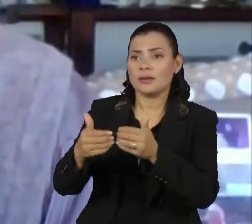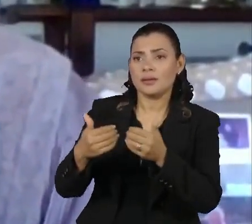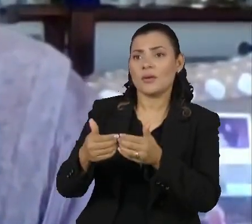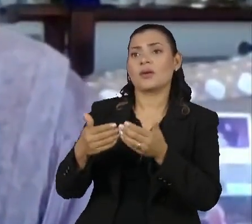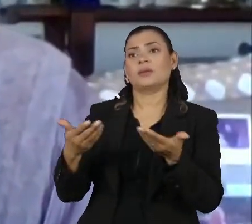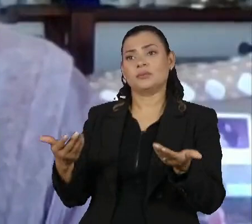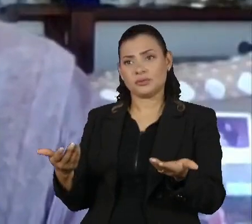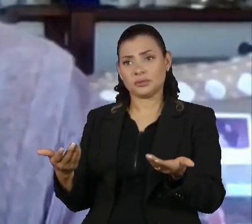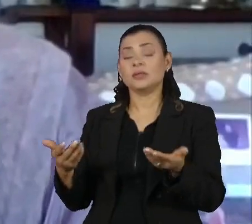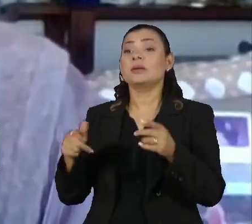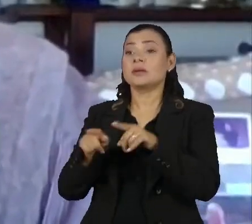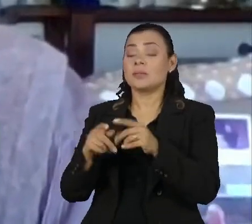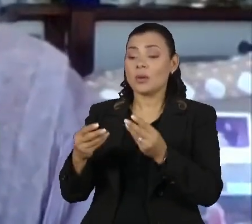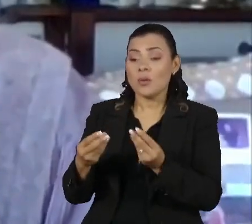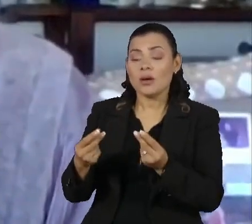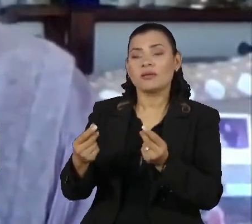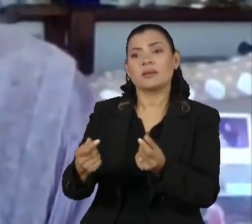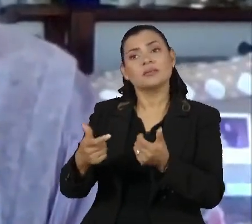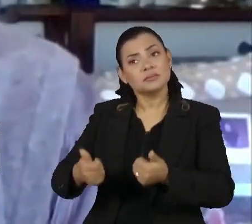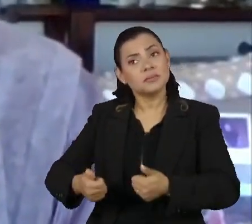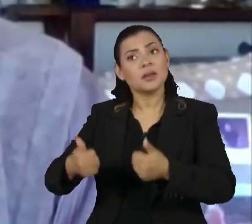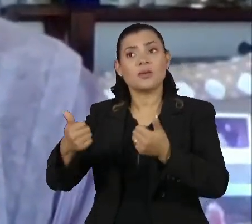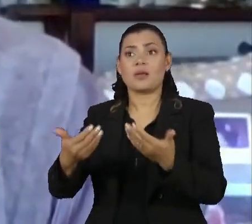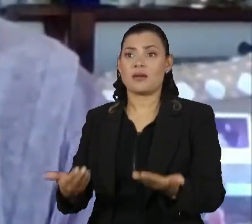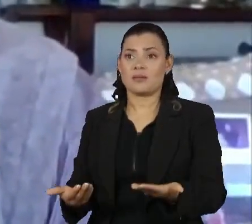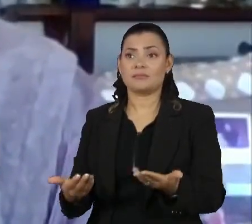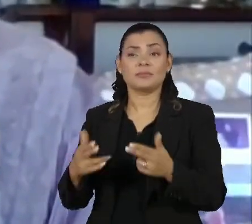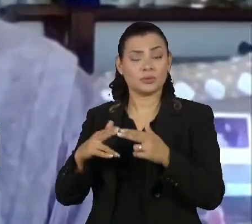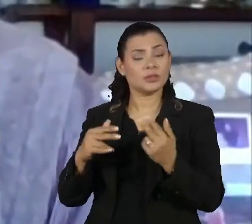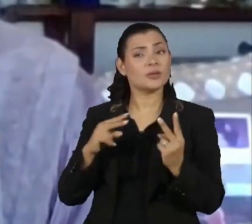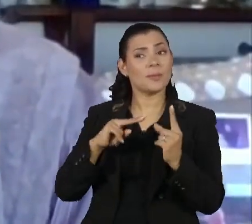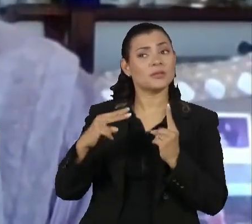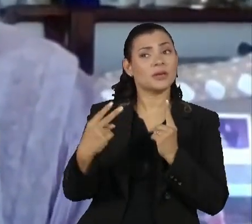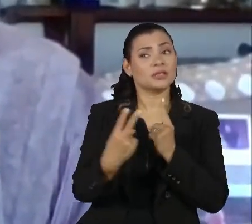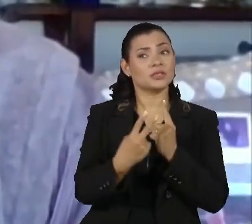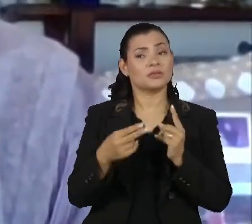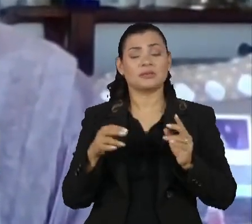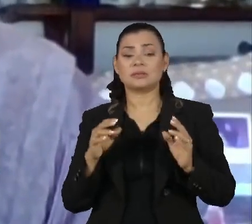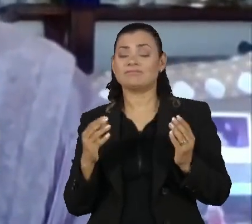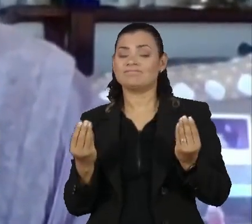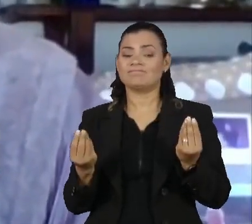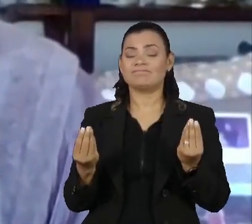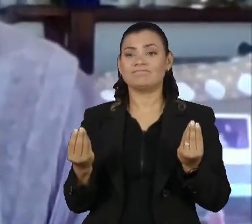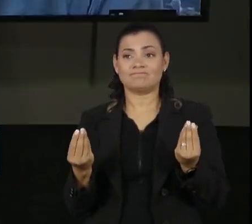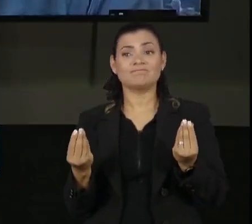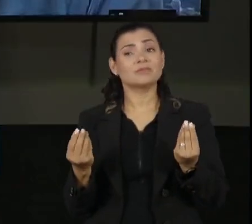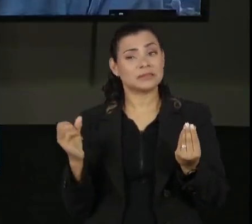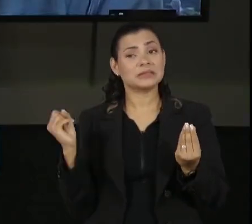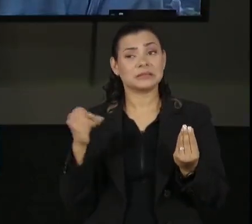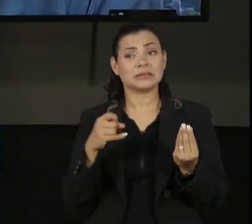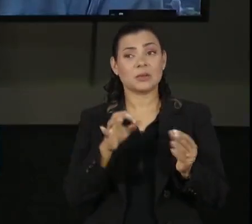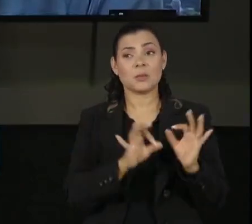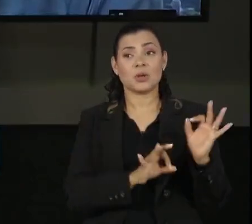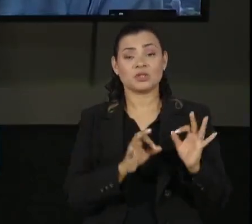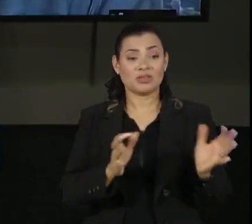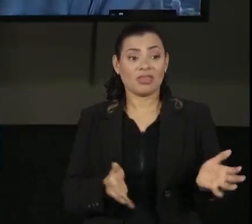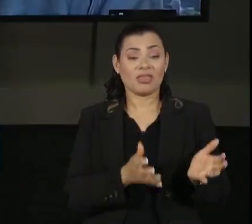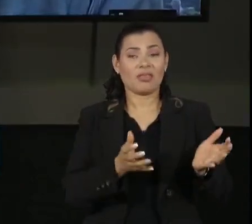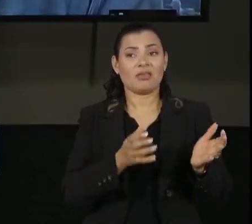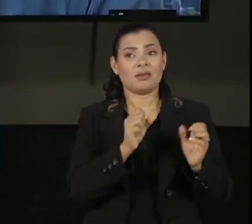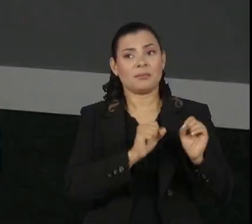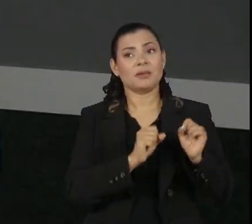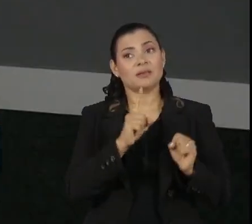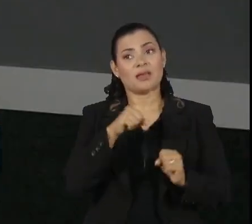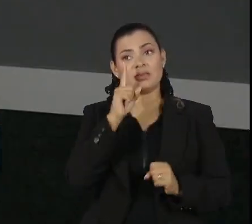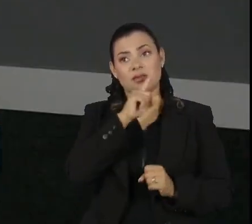veículos. Enfim, sob esse ponto de vista, o plano realmente tem esse